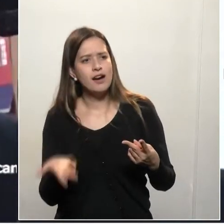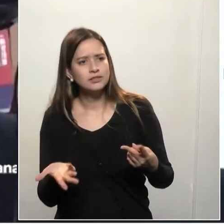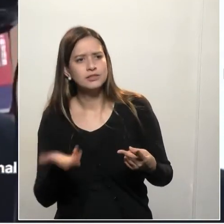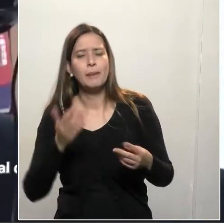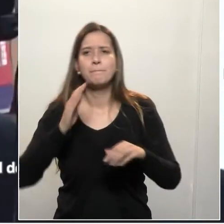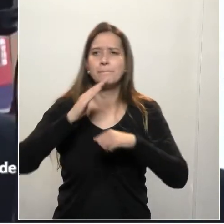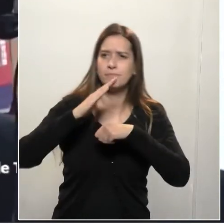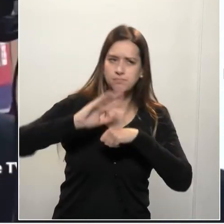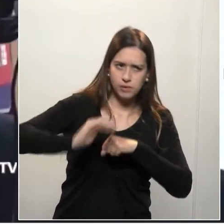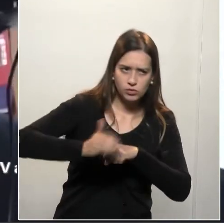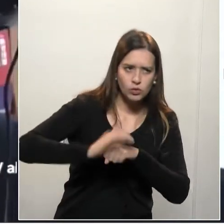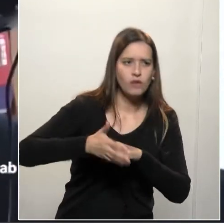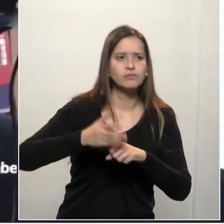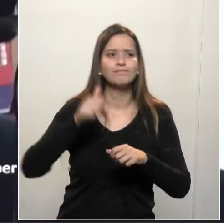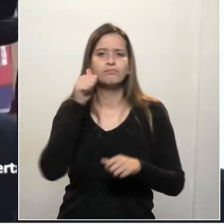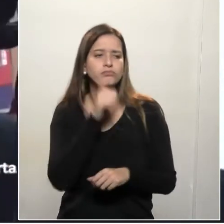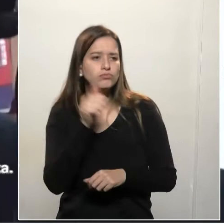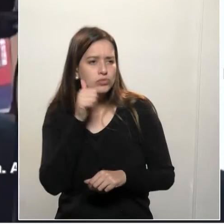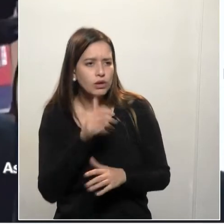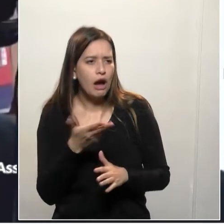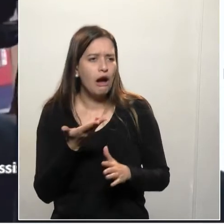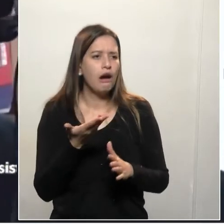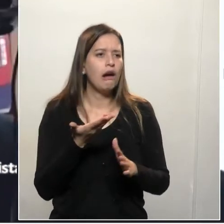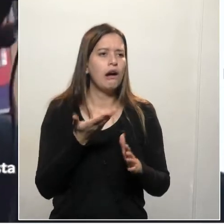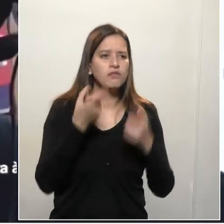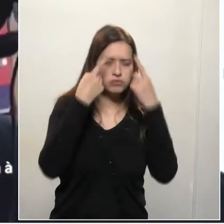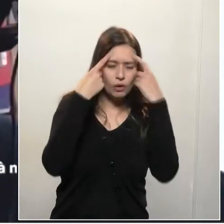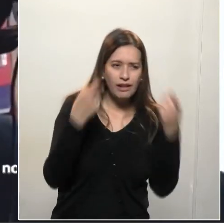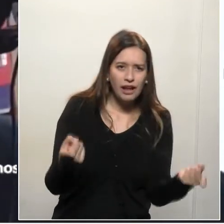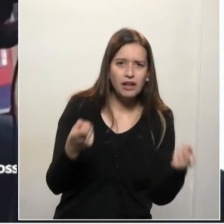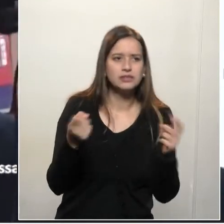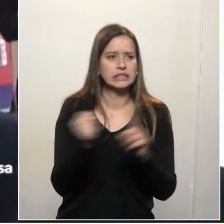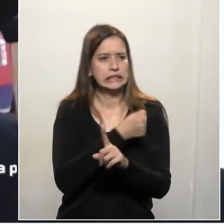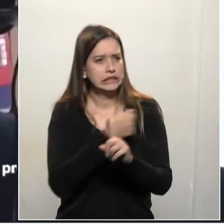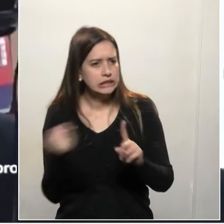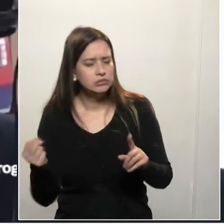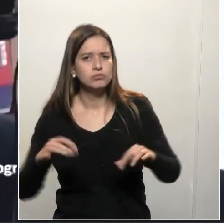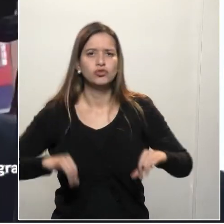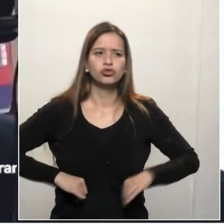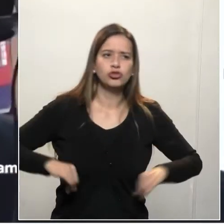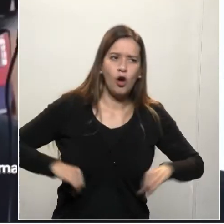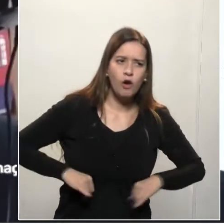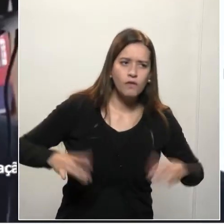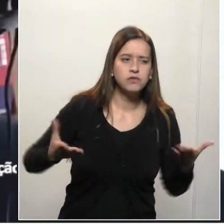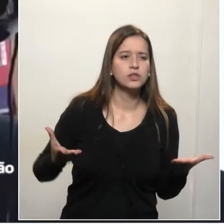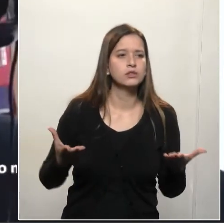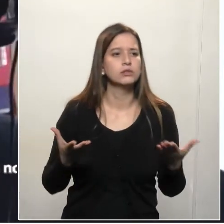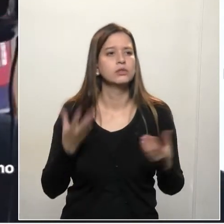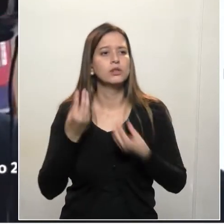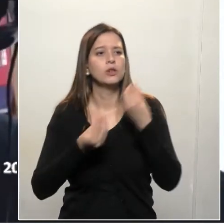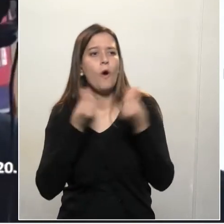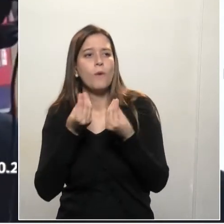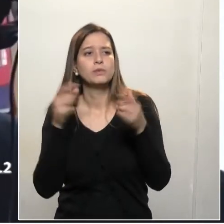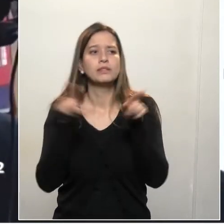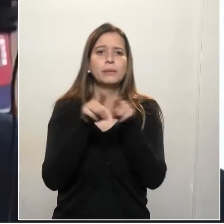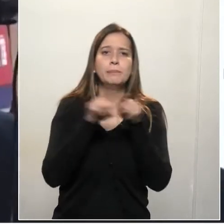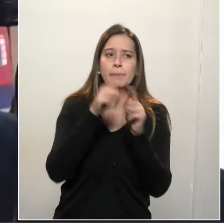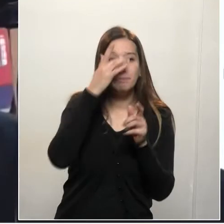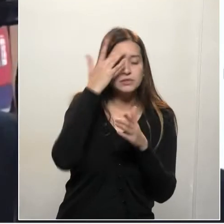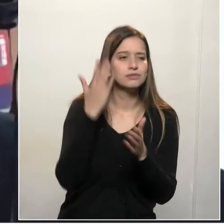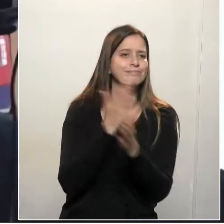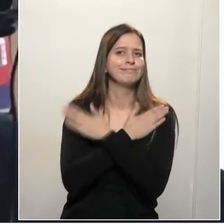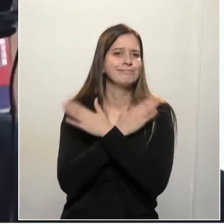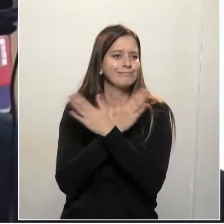mulheres que estão sendo aí também vítimas de violência domésticas, pessoas que perderam seus empregos e estão precisando